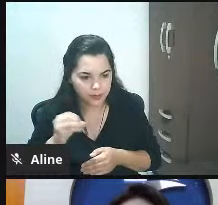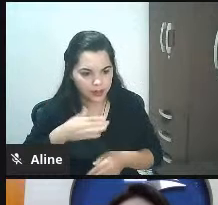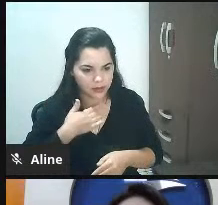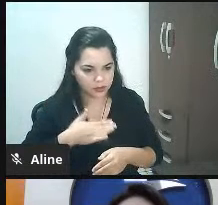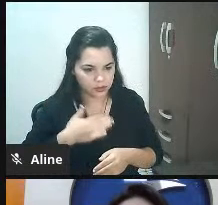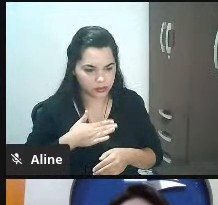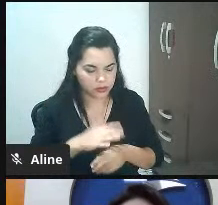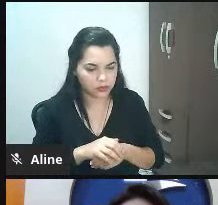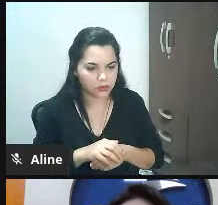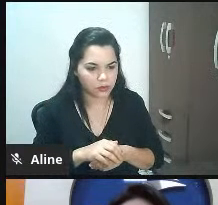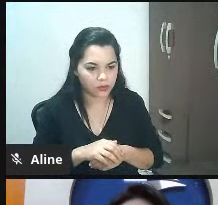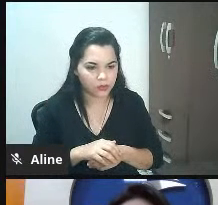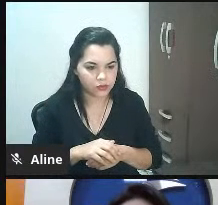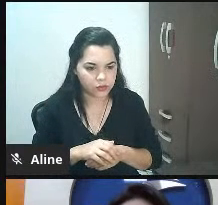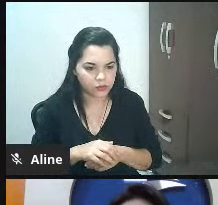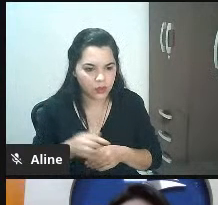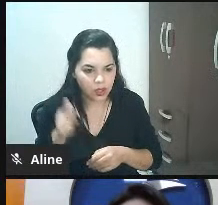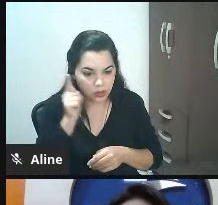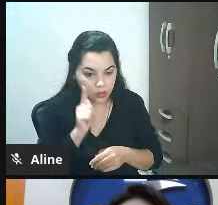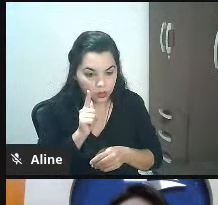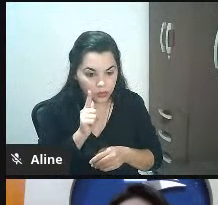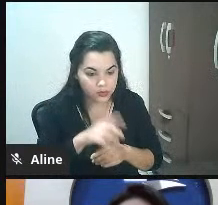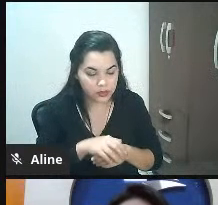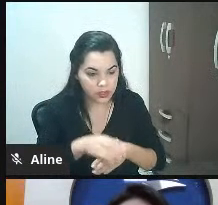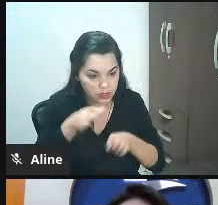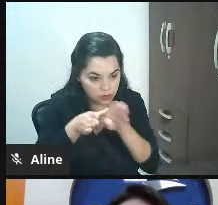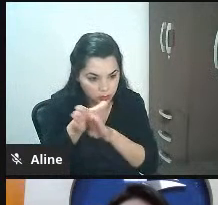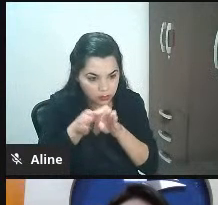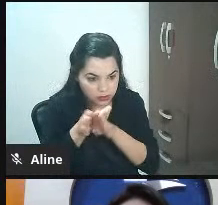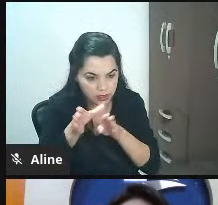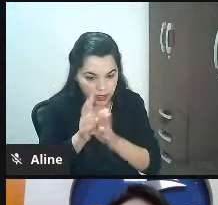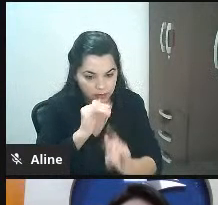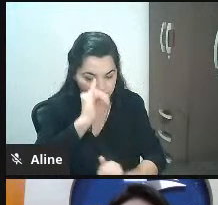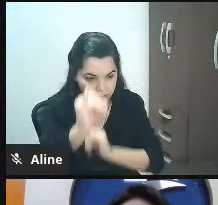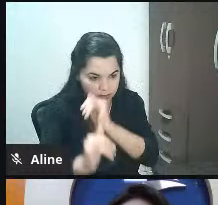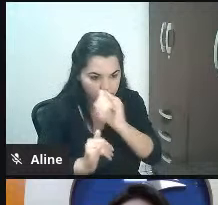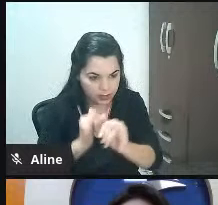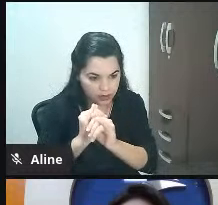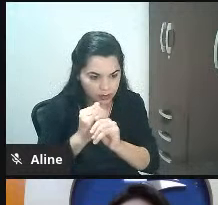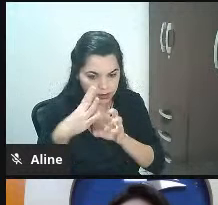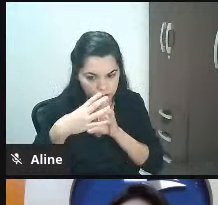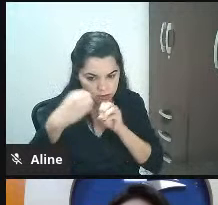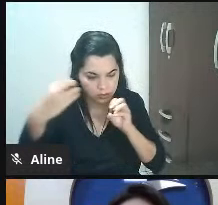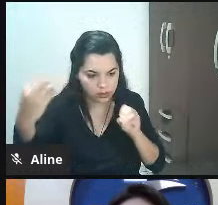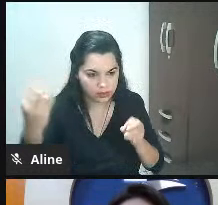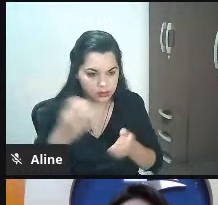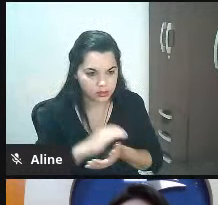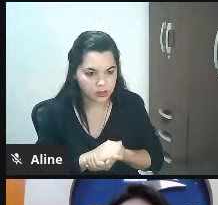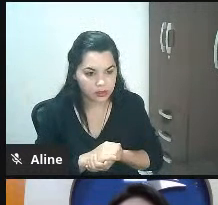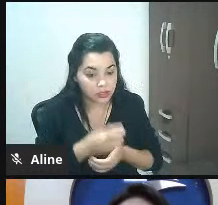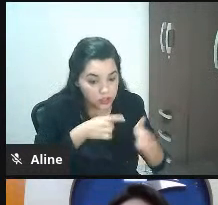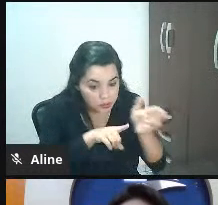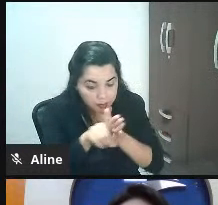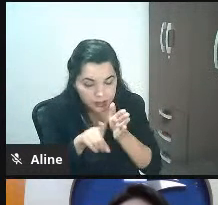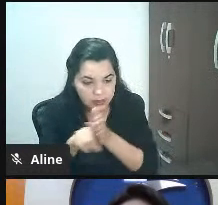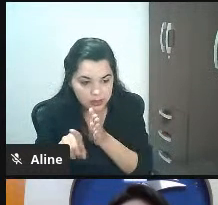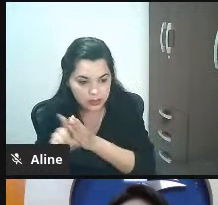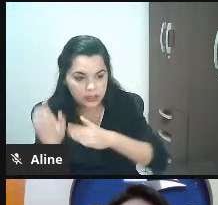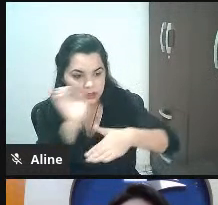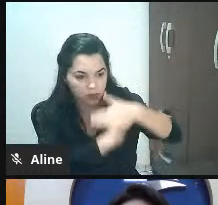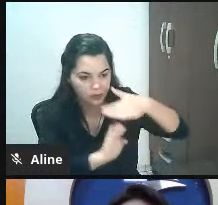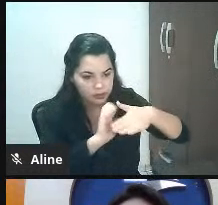o Brasil todo numa mentoria online e a gente fazia uma pesquisa com essas pessoas com essas empresas que faziam